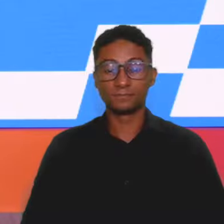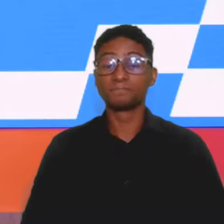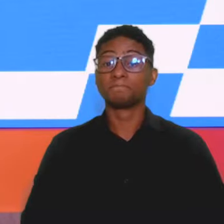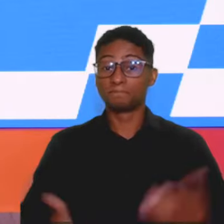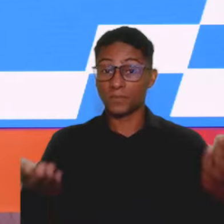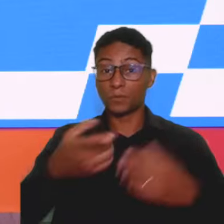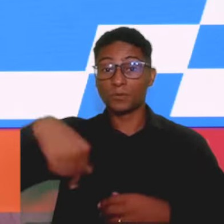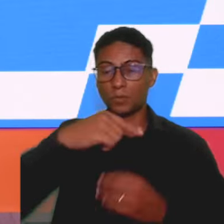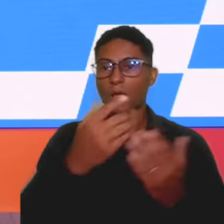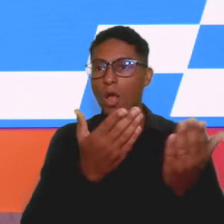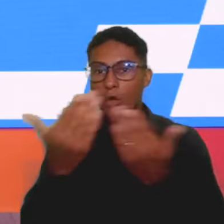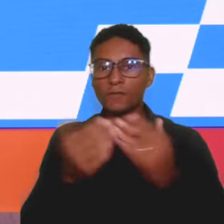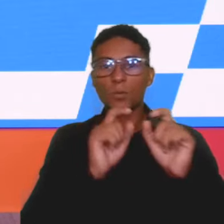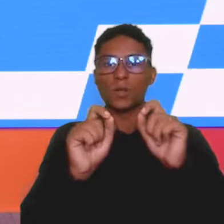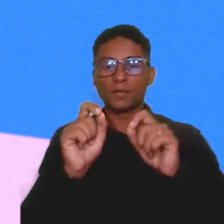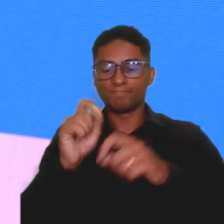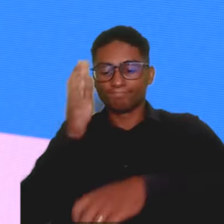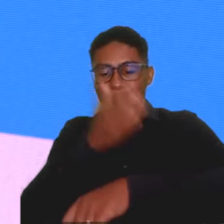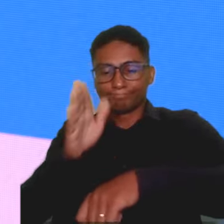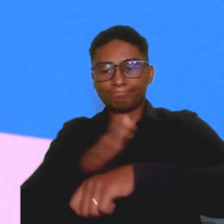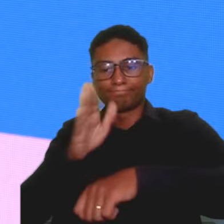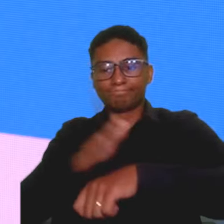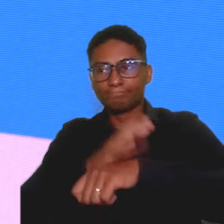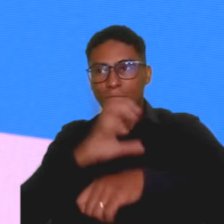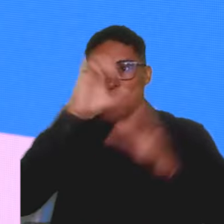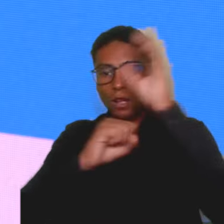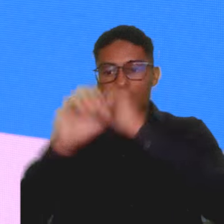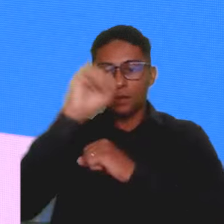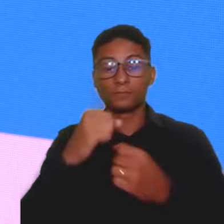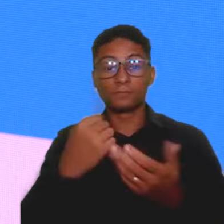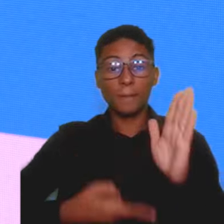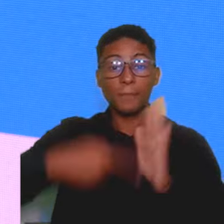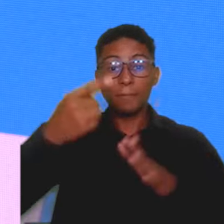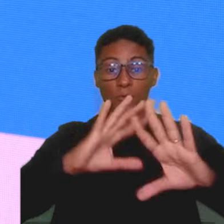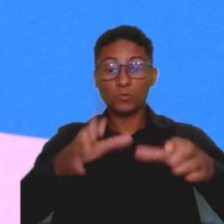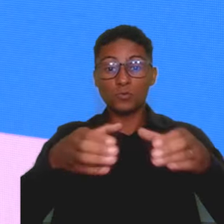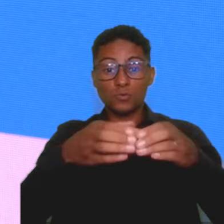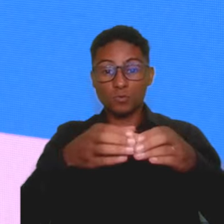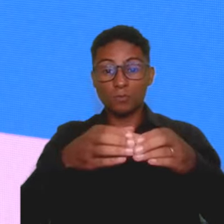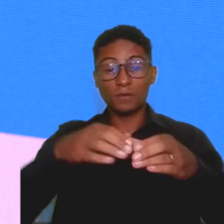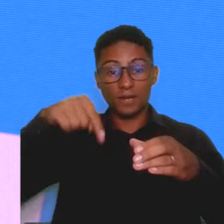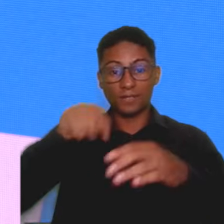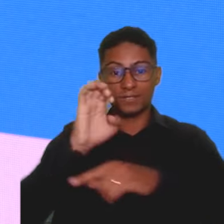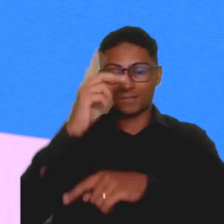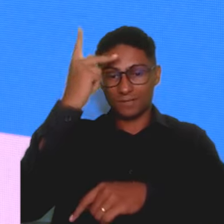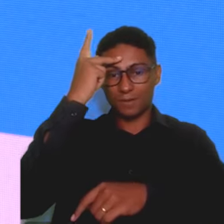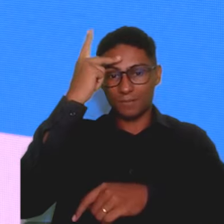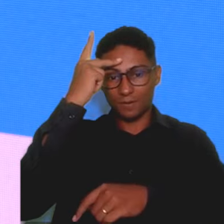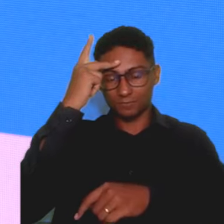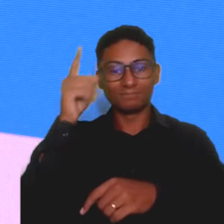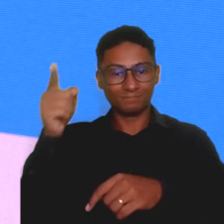Vamos falar agora de capacitação. A primeira turma do Empretec Arena do estado de São Paulo acontece entre os dias